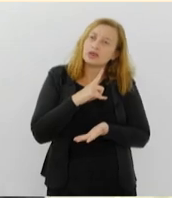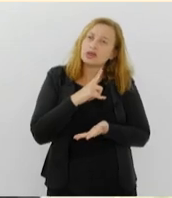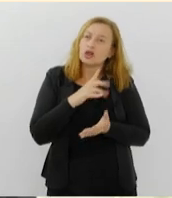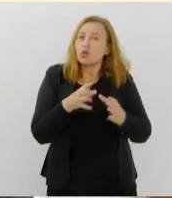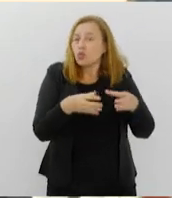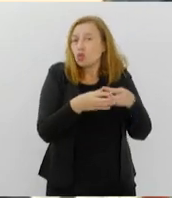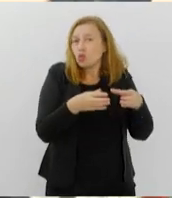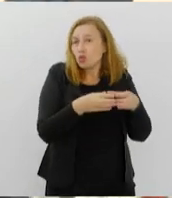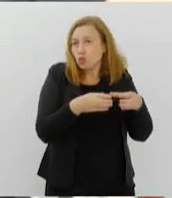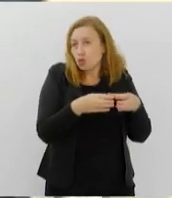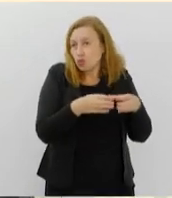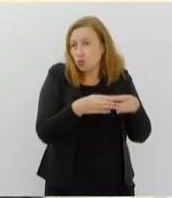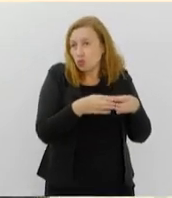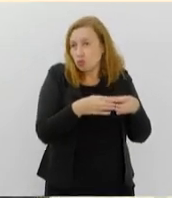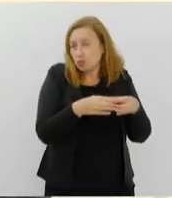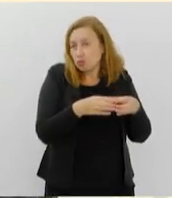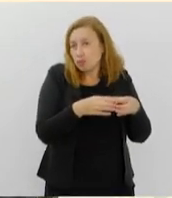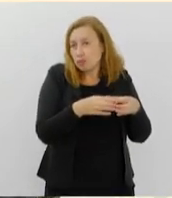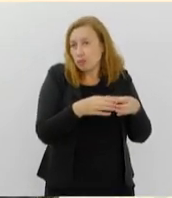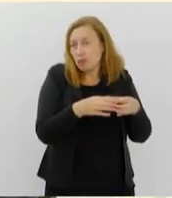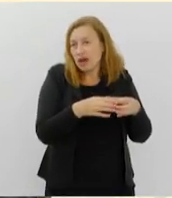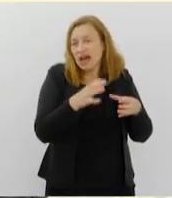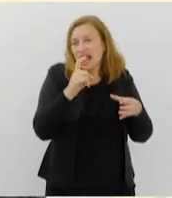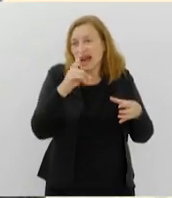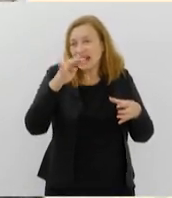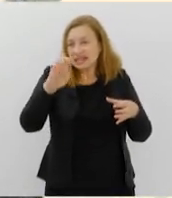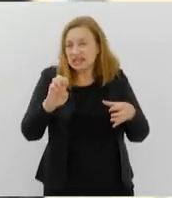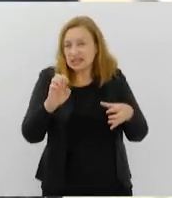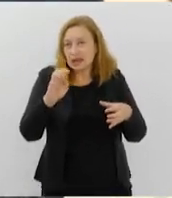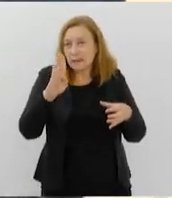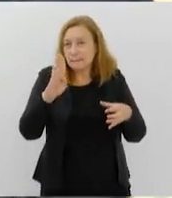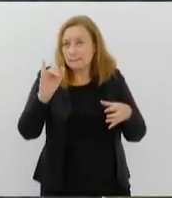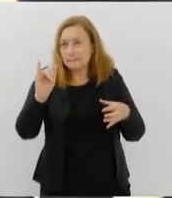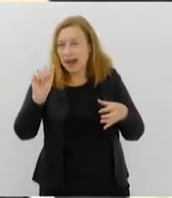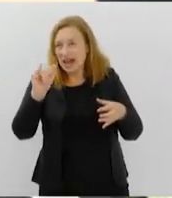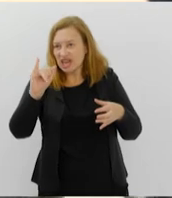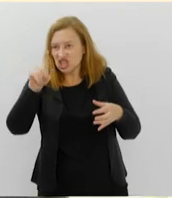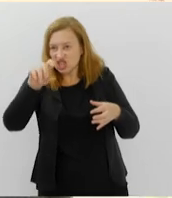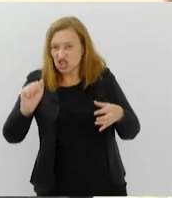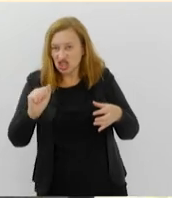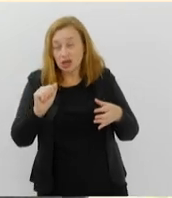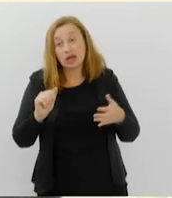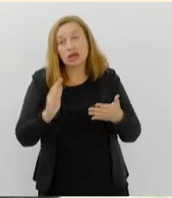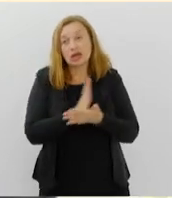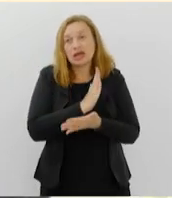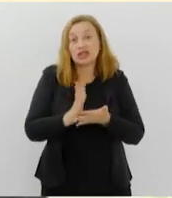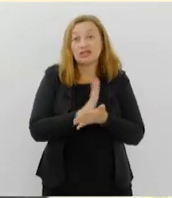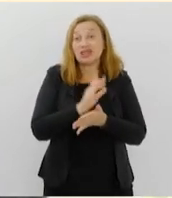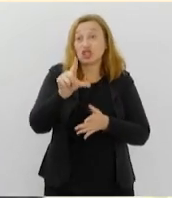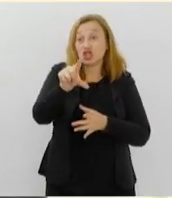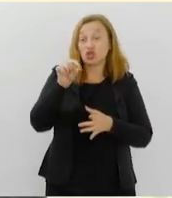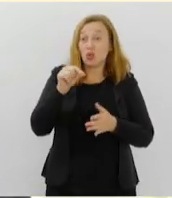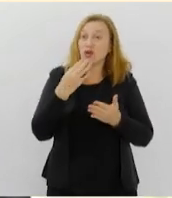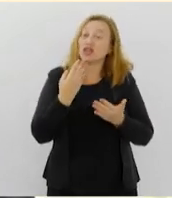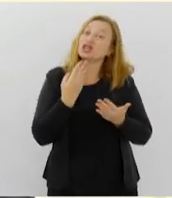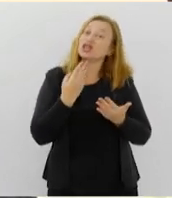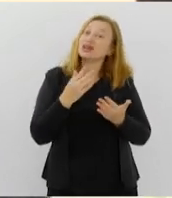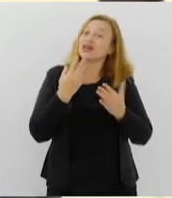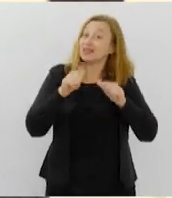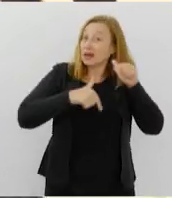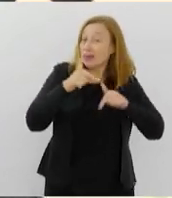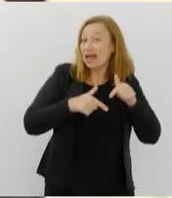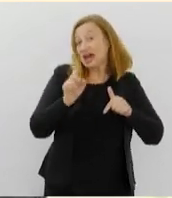baixa, que termina precisando, muitas vezes, de optar por trabalhar e de não estudar.